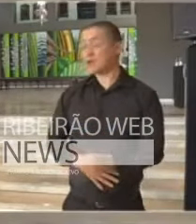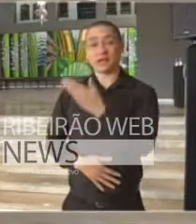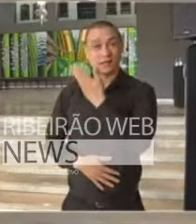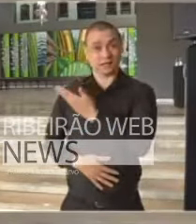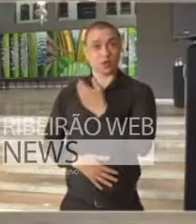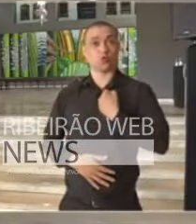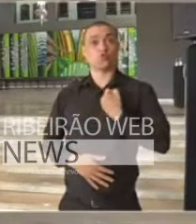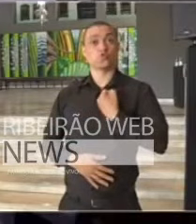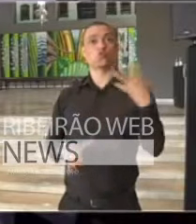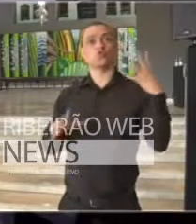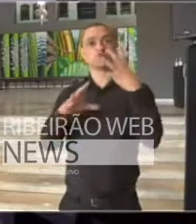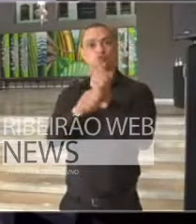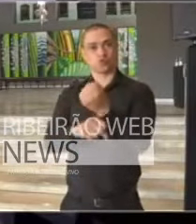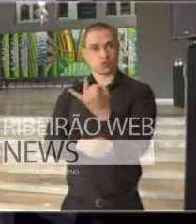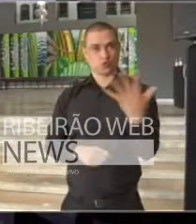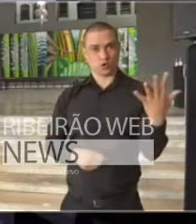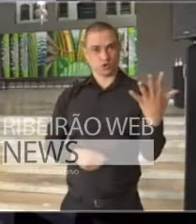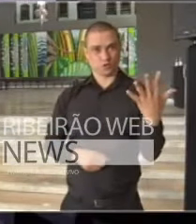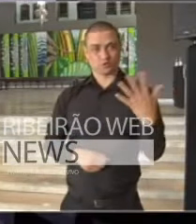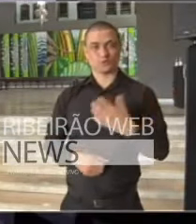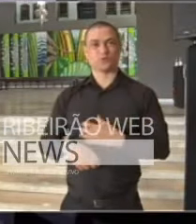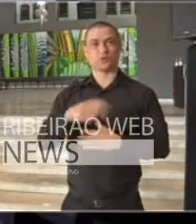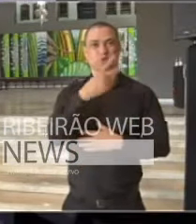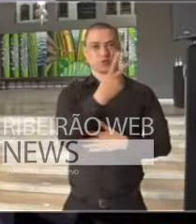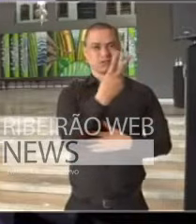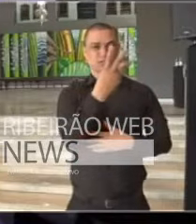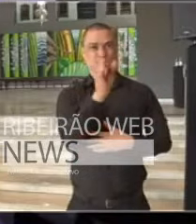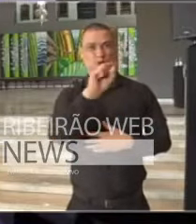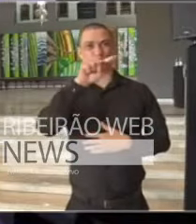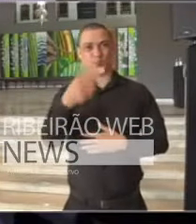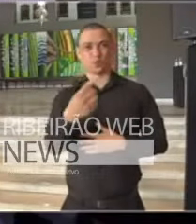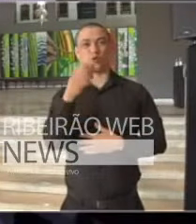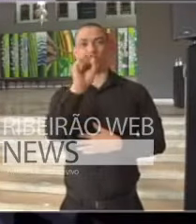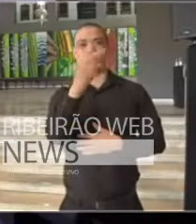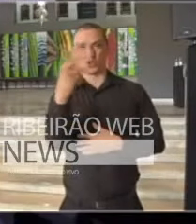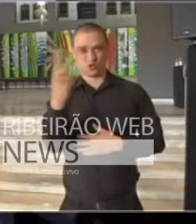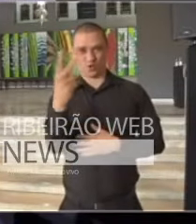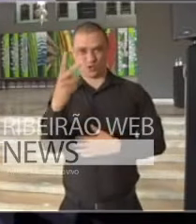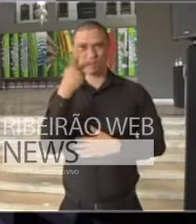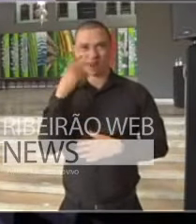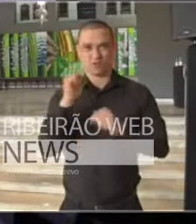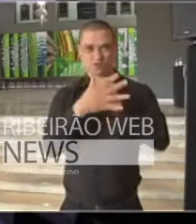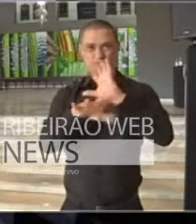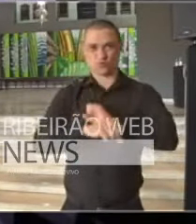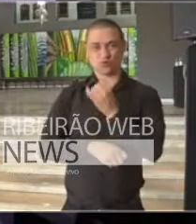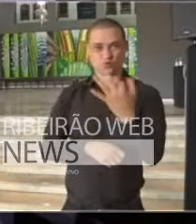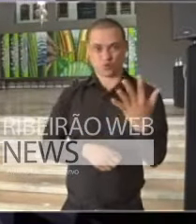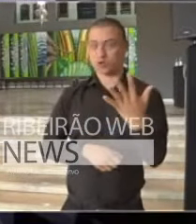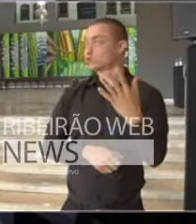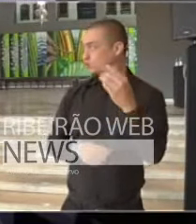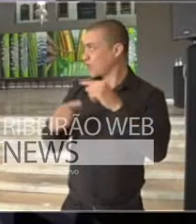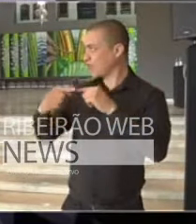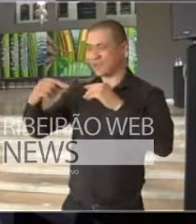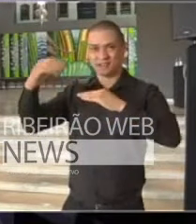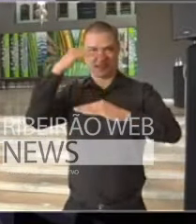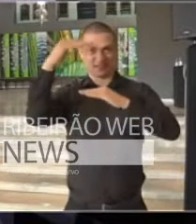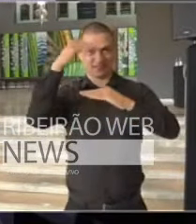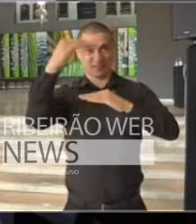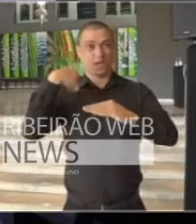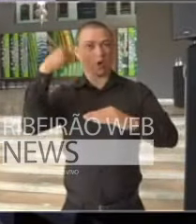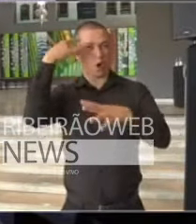o número de casos, os 238.822, que está dentro do